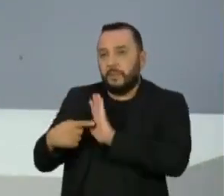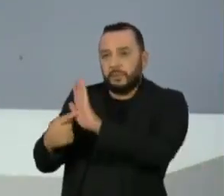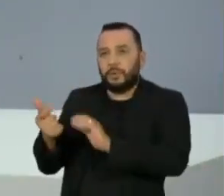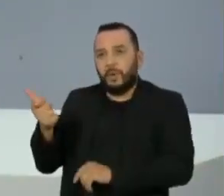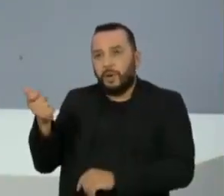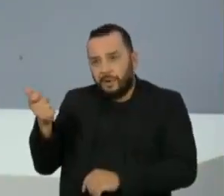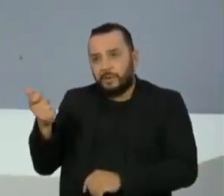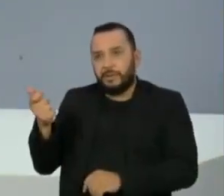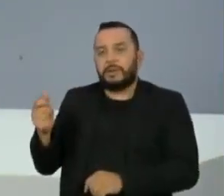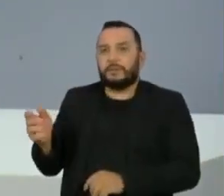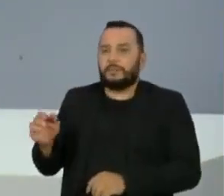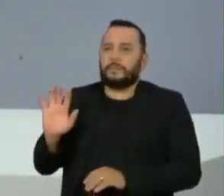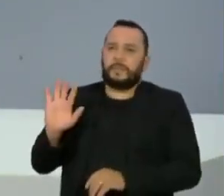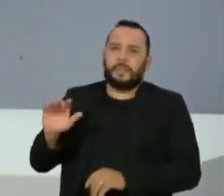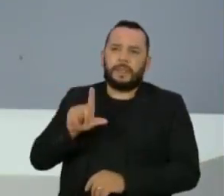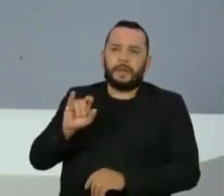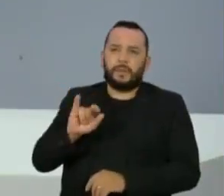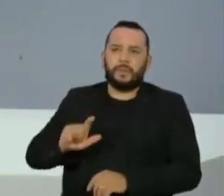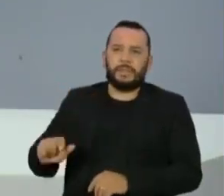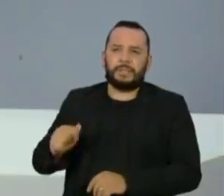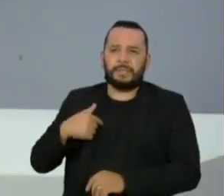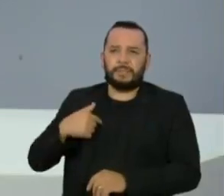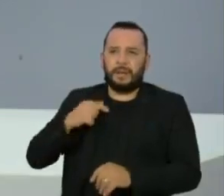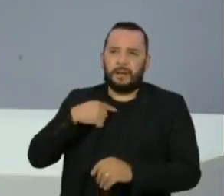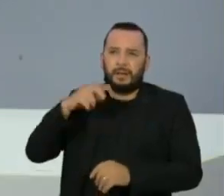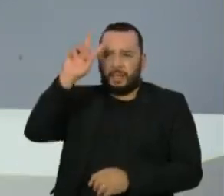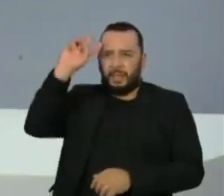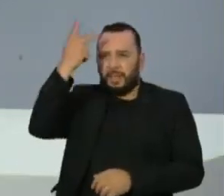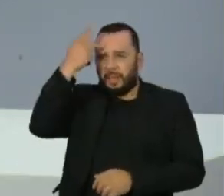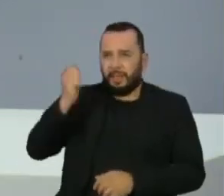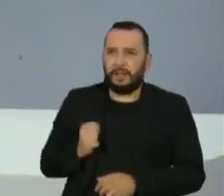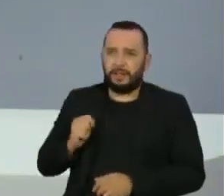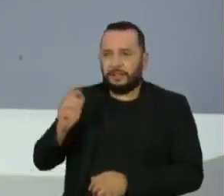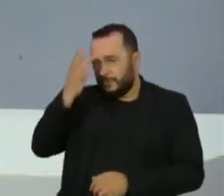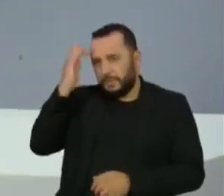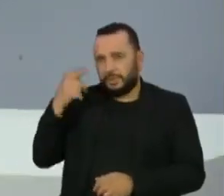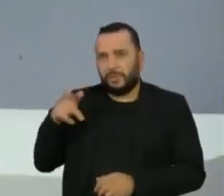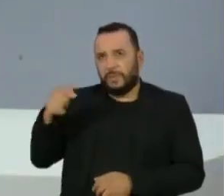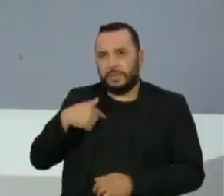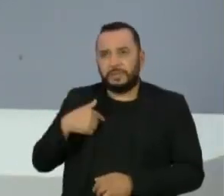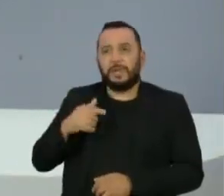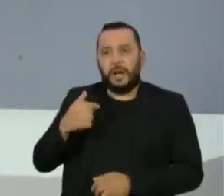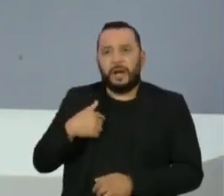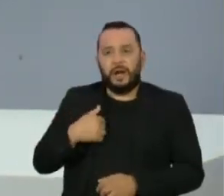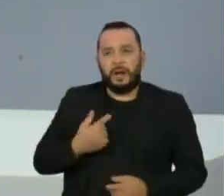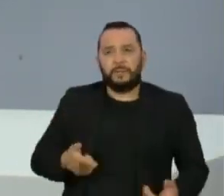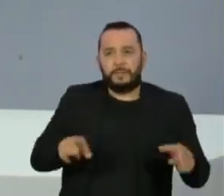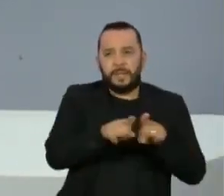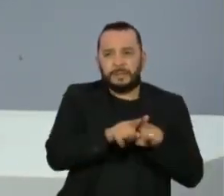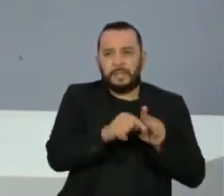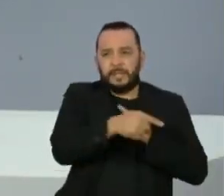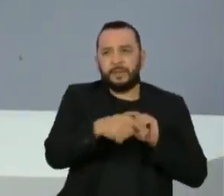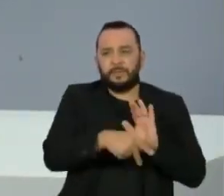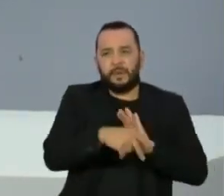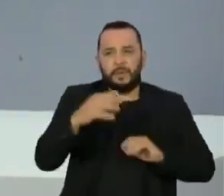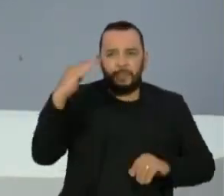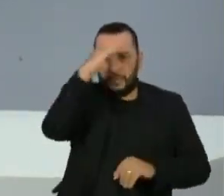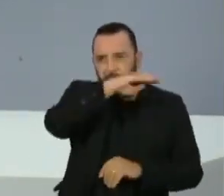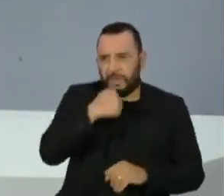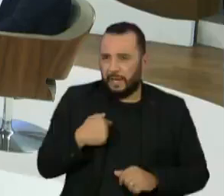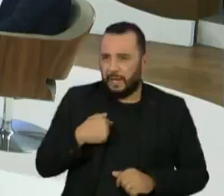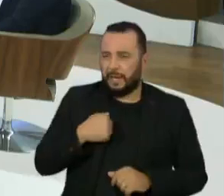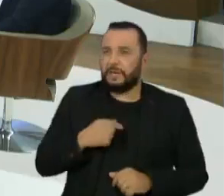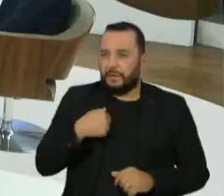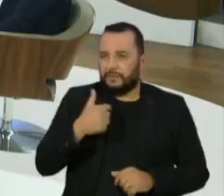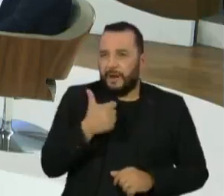Então as pessoas ficam pensando, ué, o Luiz Miranda deu para trás, ele, eventualmente as pessoas estão falando, o Luiz Miranda se vendeu para o governo, ele não vai tocar esse áudio, vai apagar esse áudio.